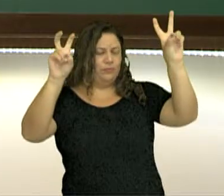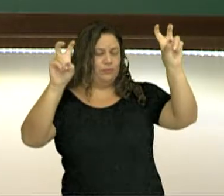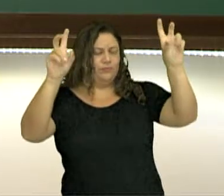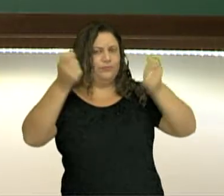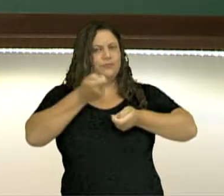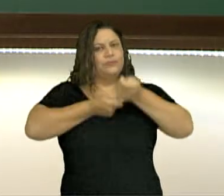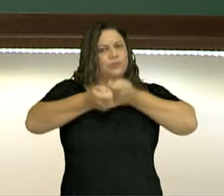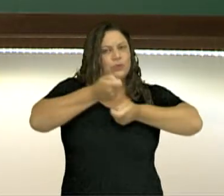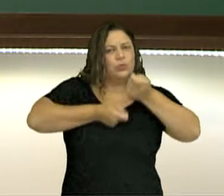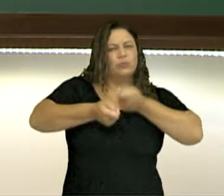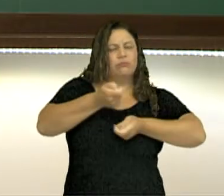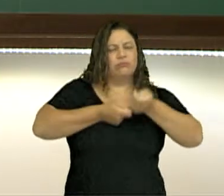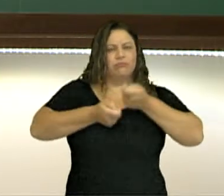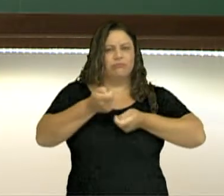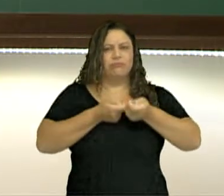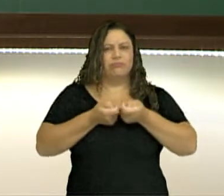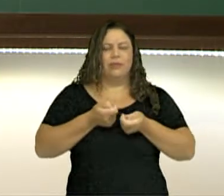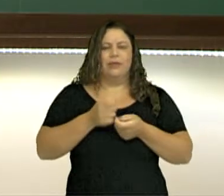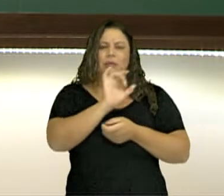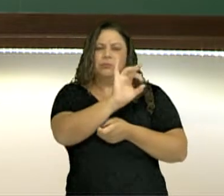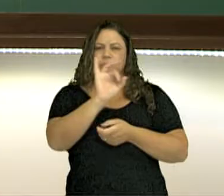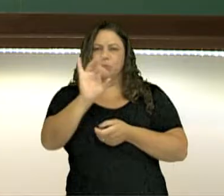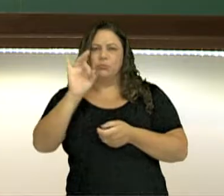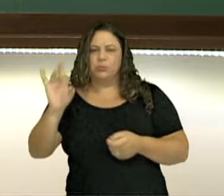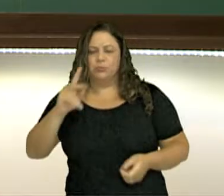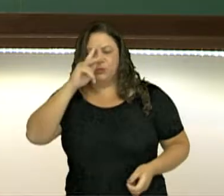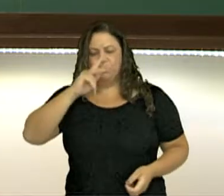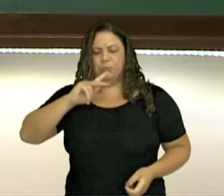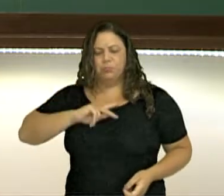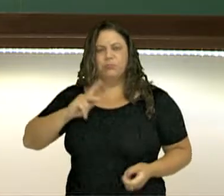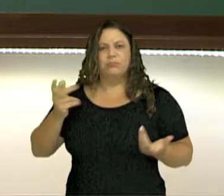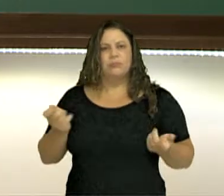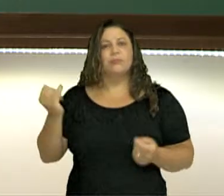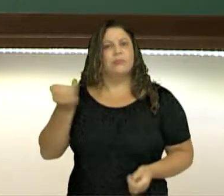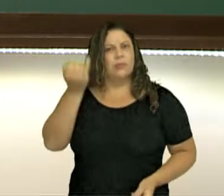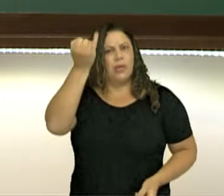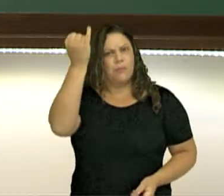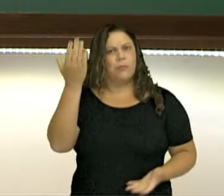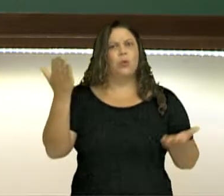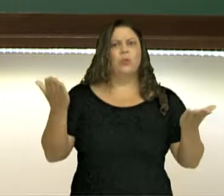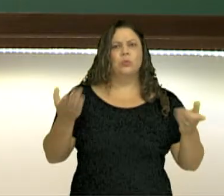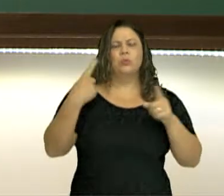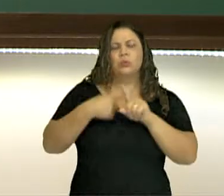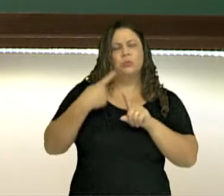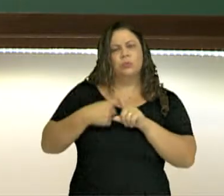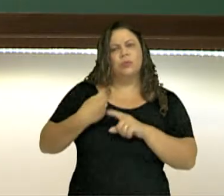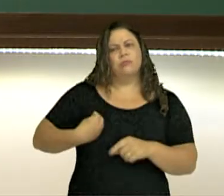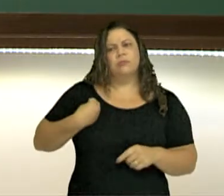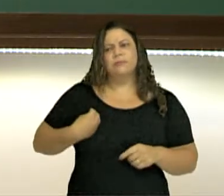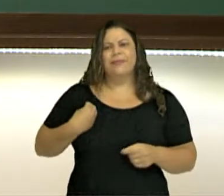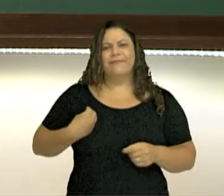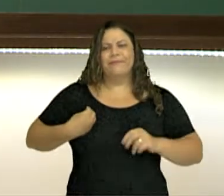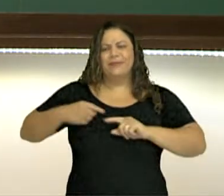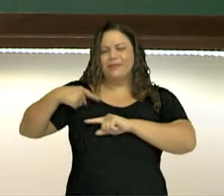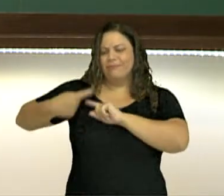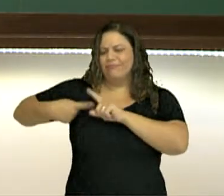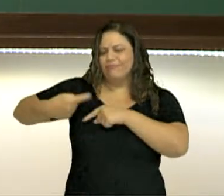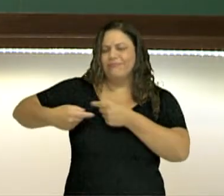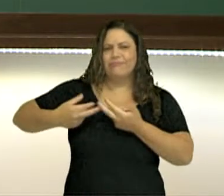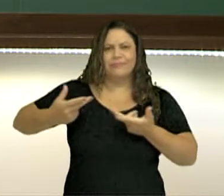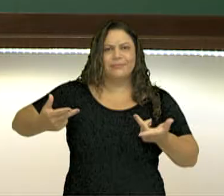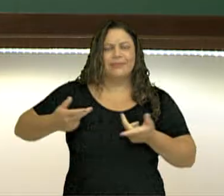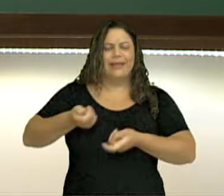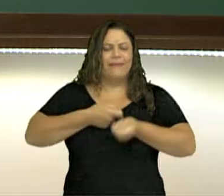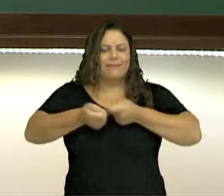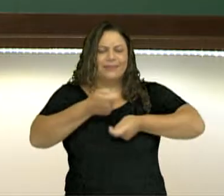individual, muito importante para que nós temos uma vida financeira, uma educação